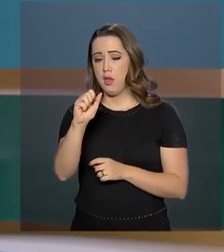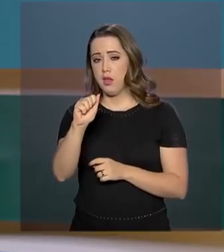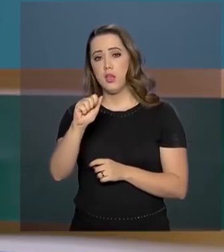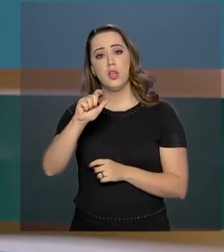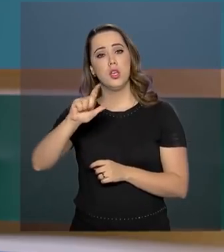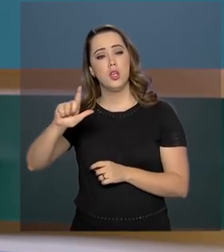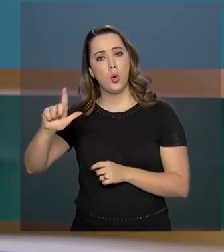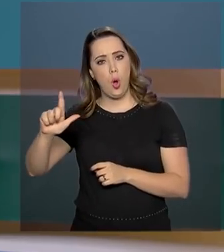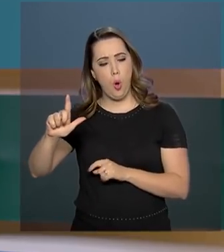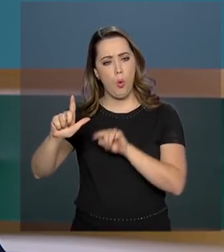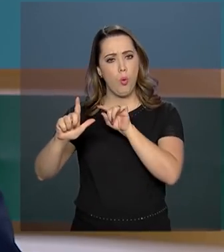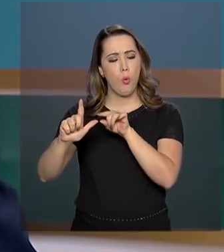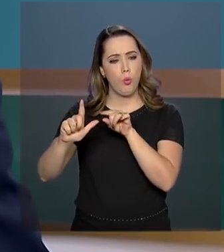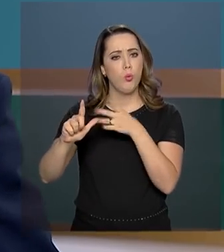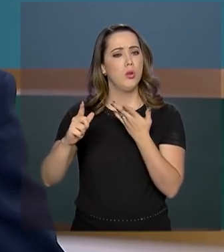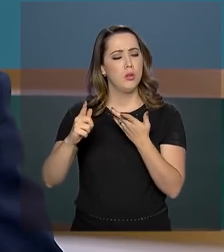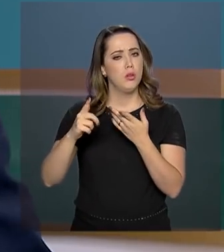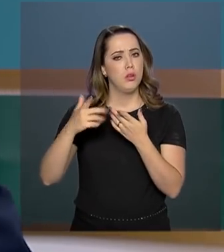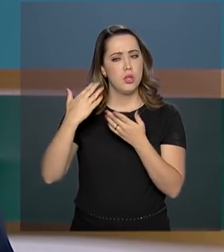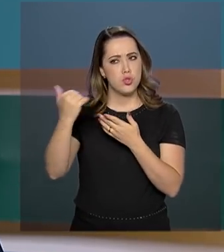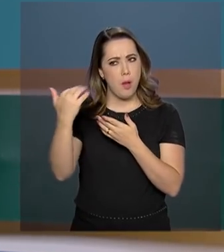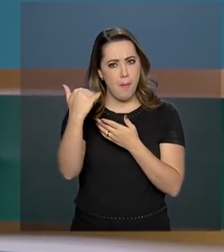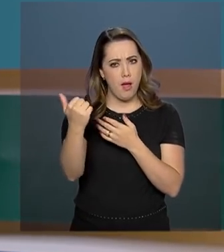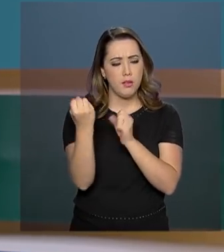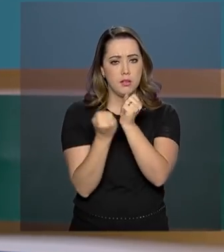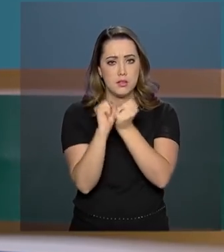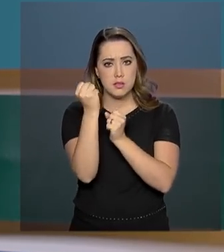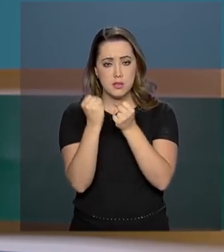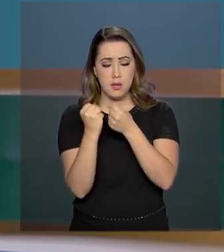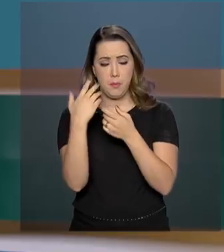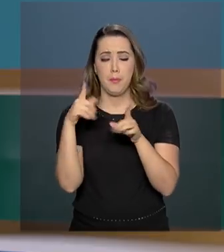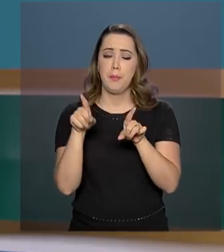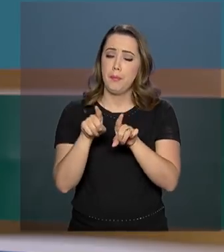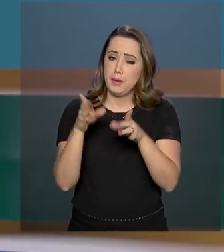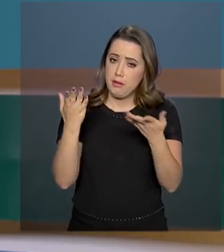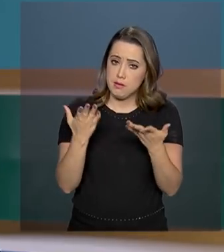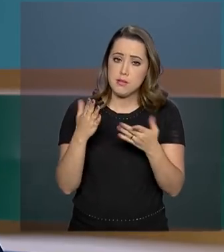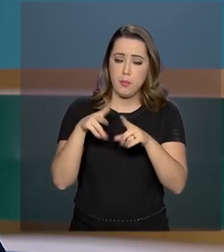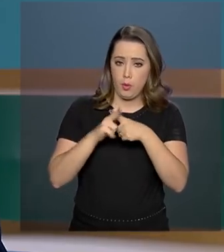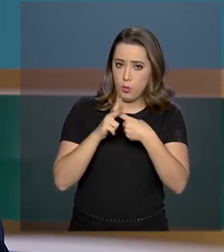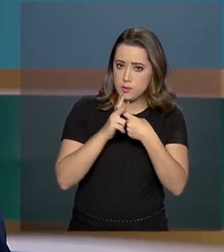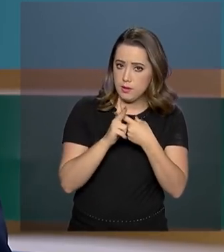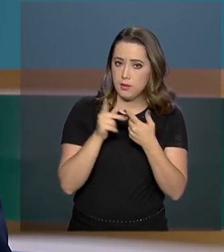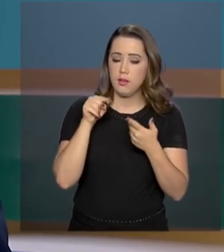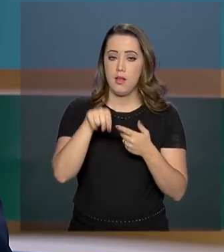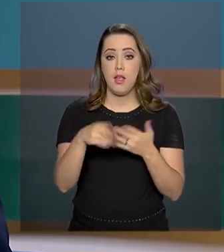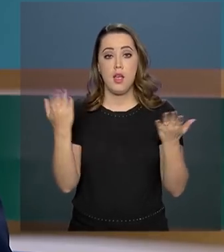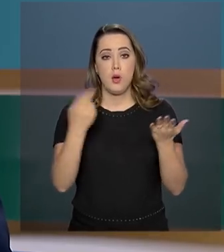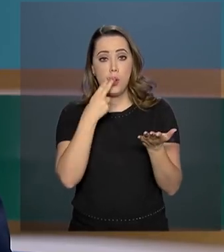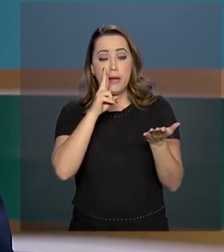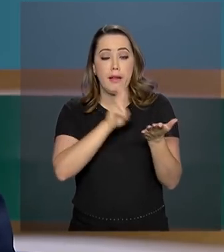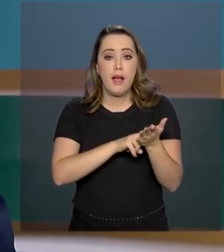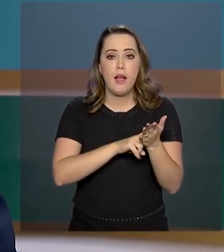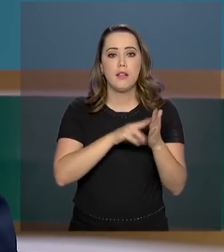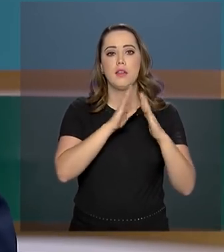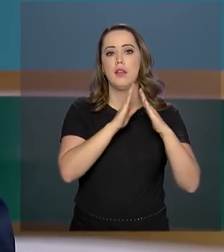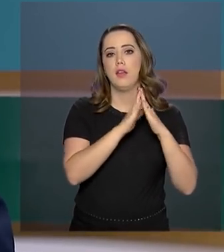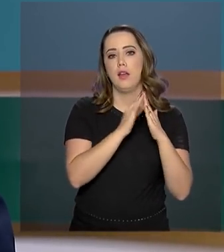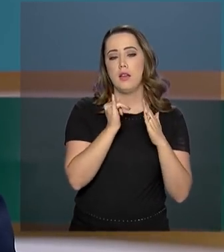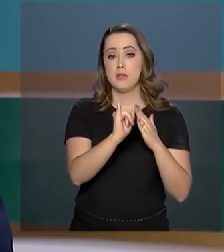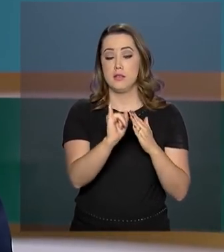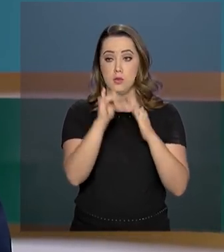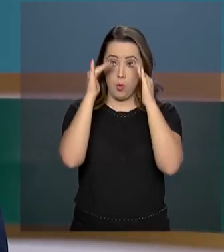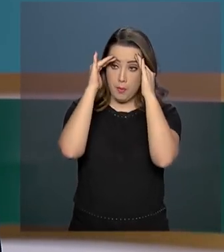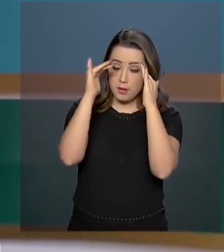Para ajudar nessa tarefa, o consumidor vai passar a receber as convocações em casa e quem não atendê-las terá isso registrado no